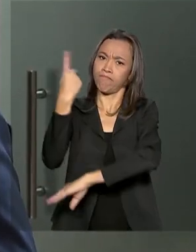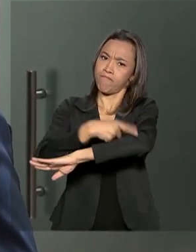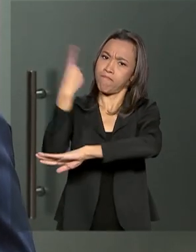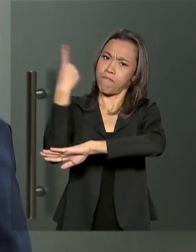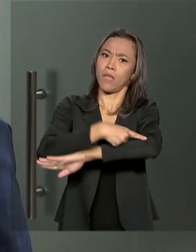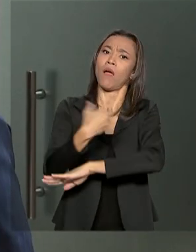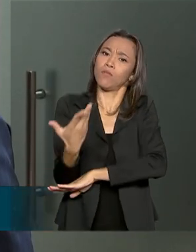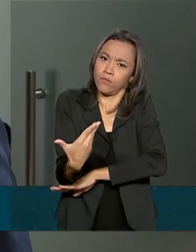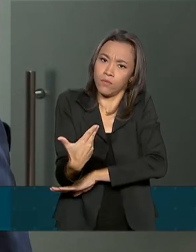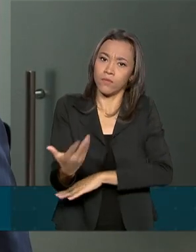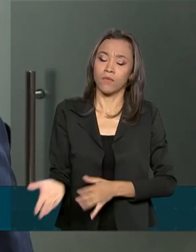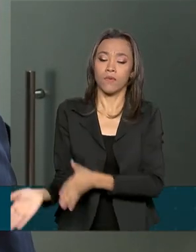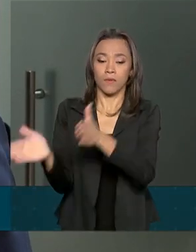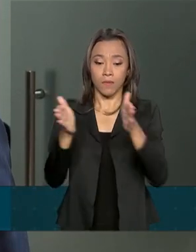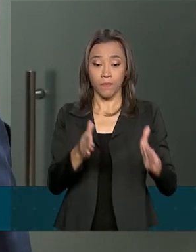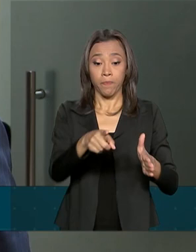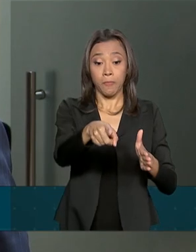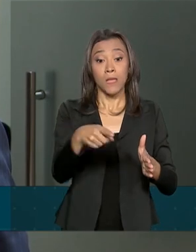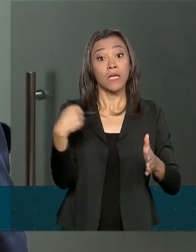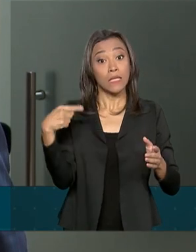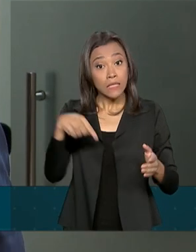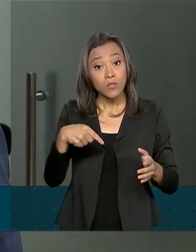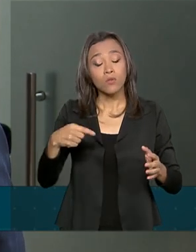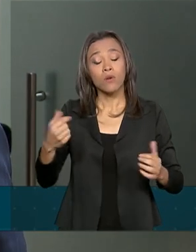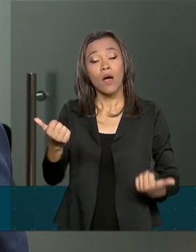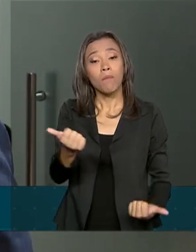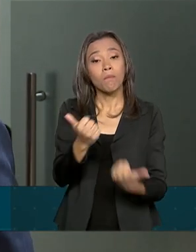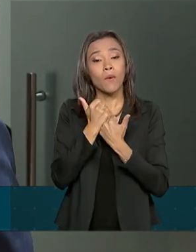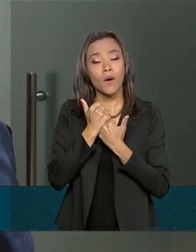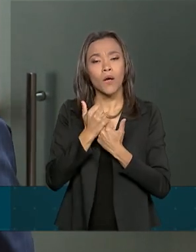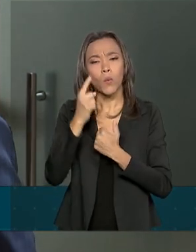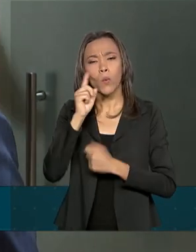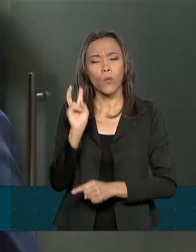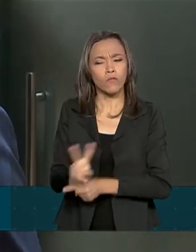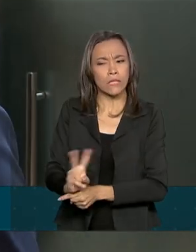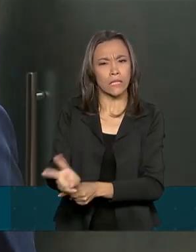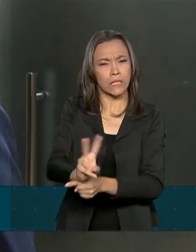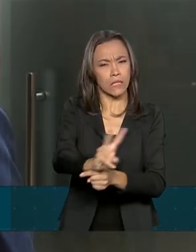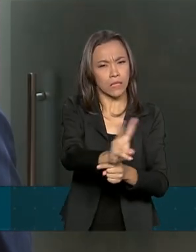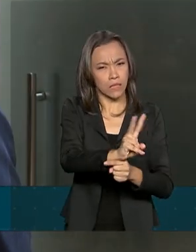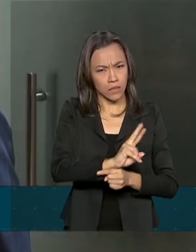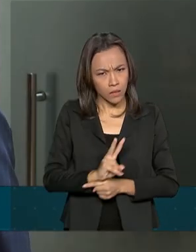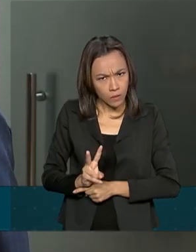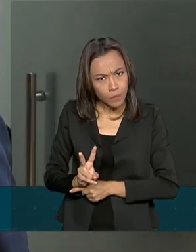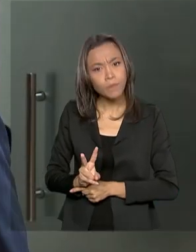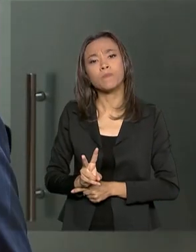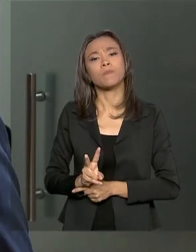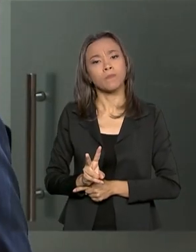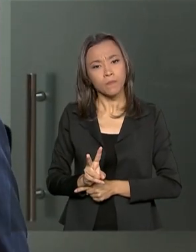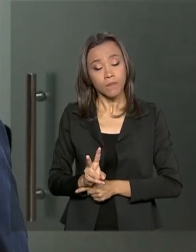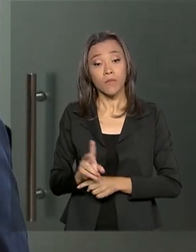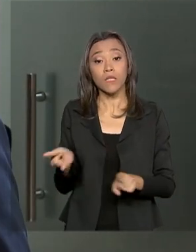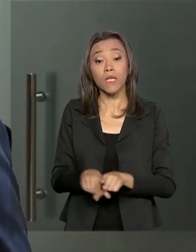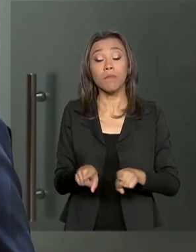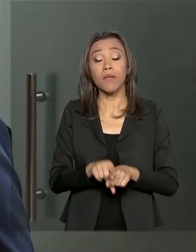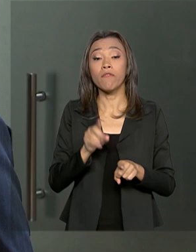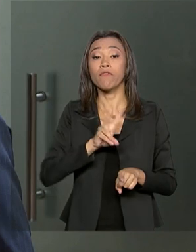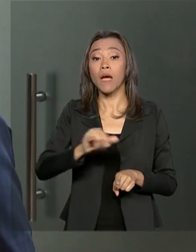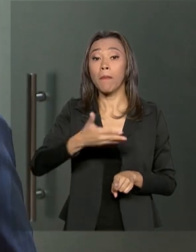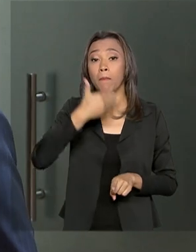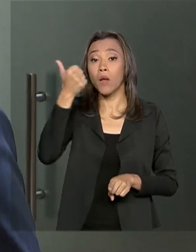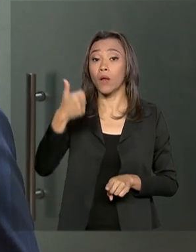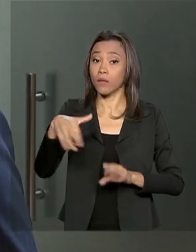aumenta o poder de fiscalização da agência reguladora sobre os concessionários e também vai melhorar os parâmetros